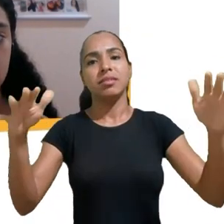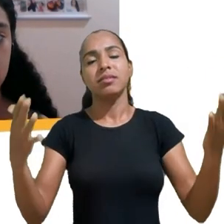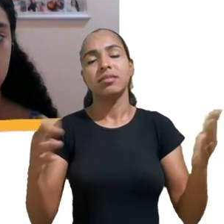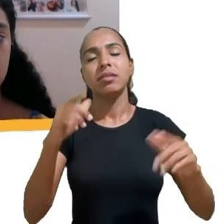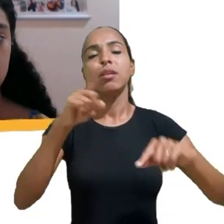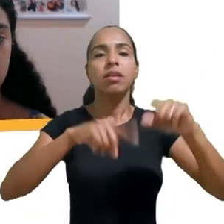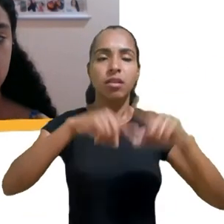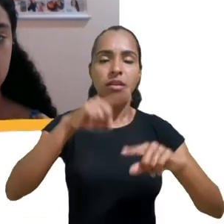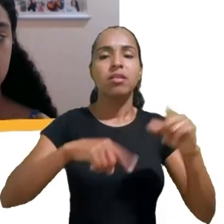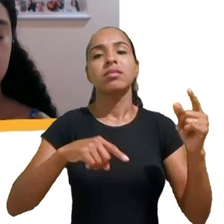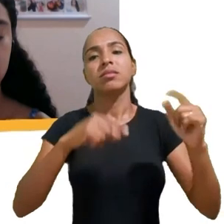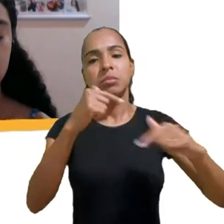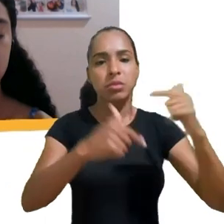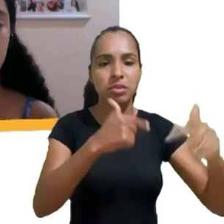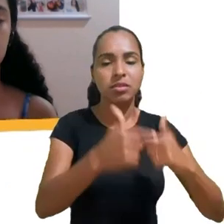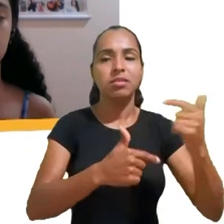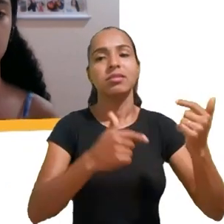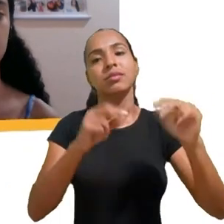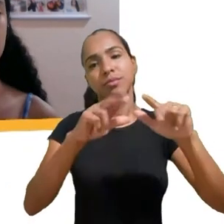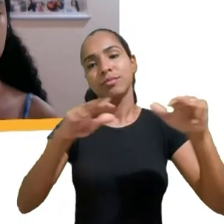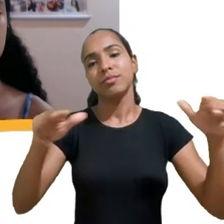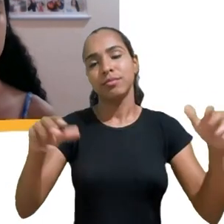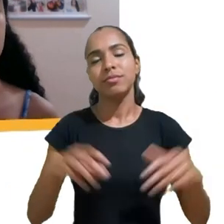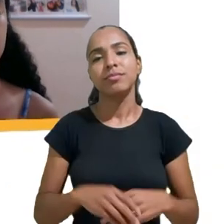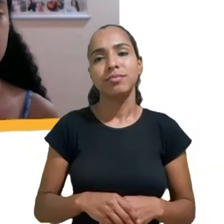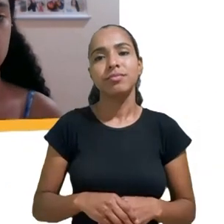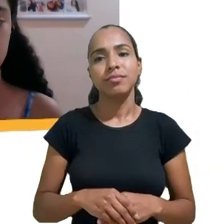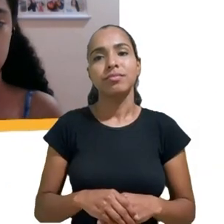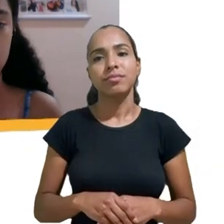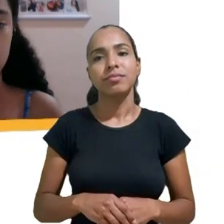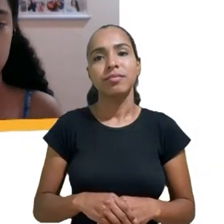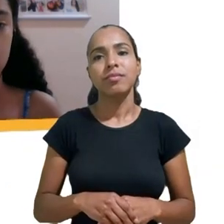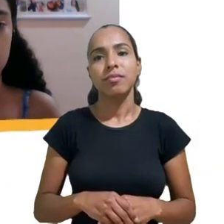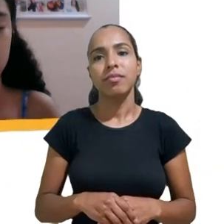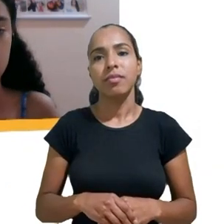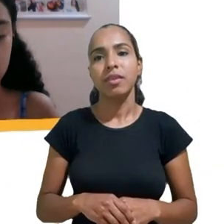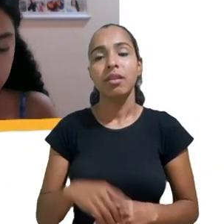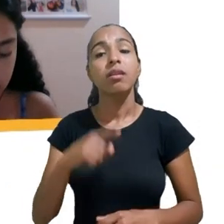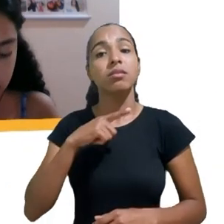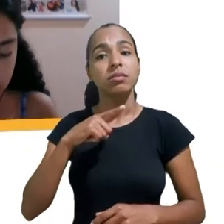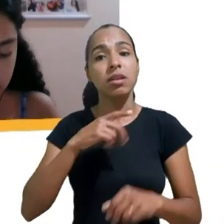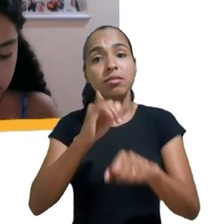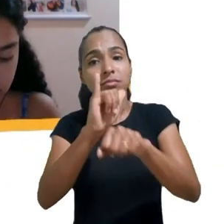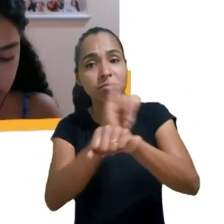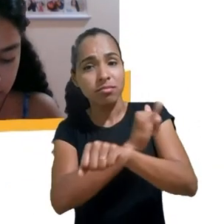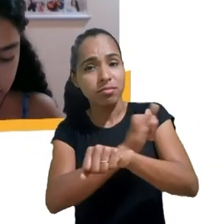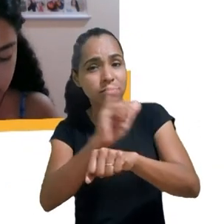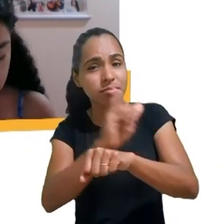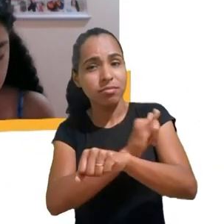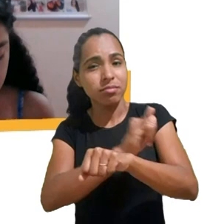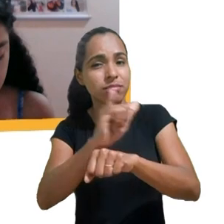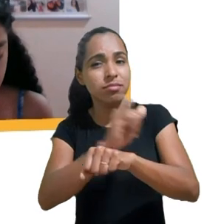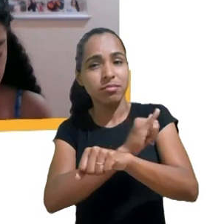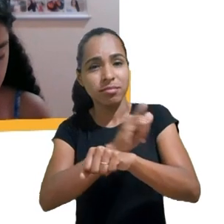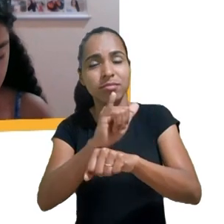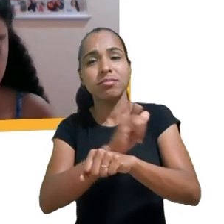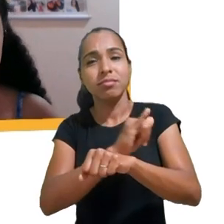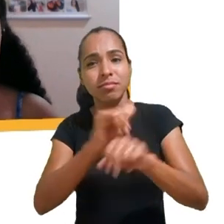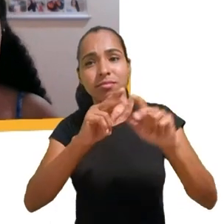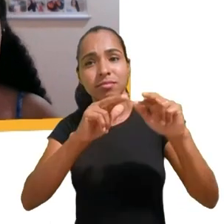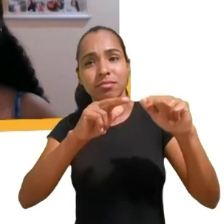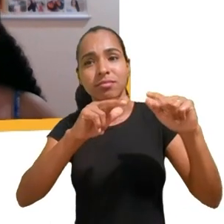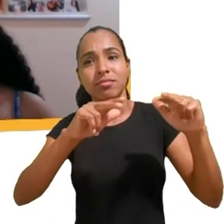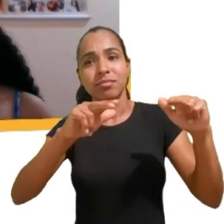o lastro é muito grande das estratégias de tornar essas marcas conhecidas.